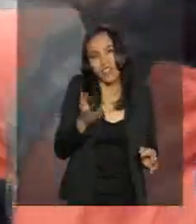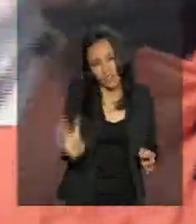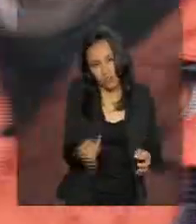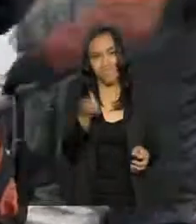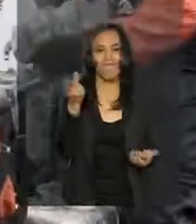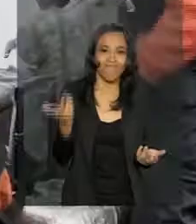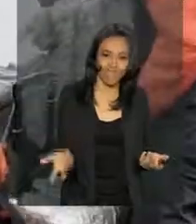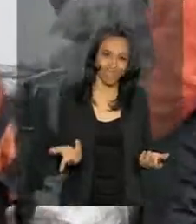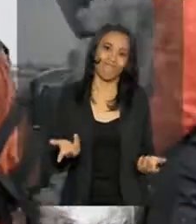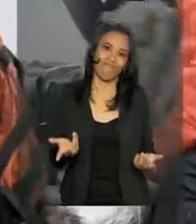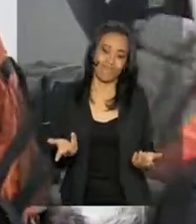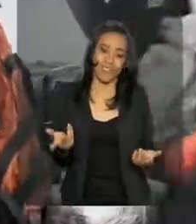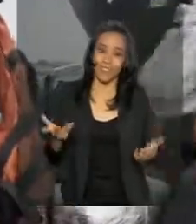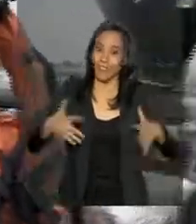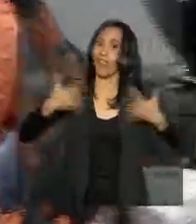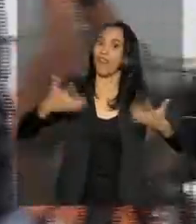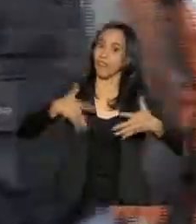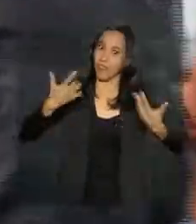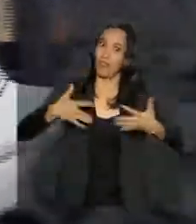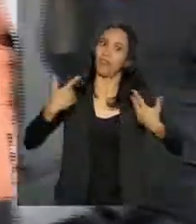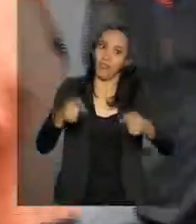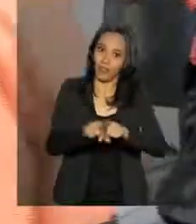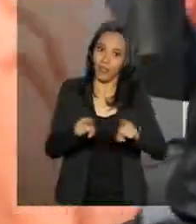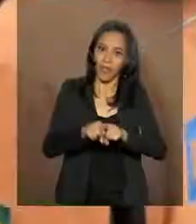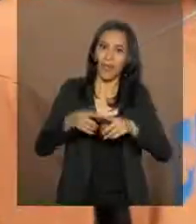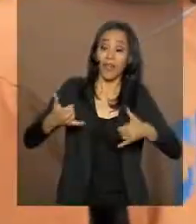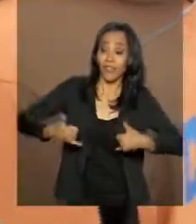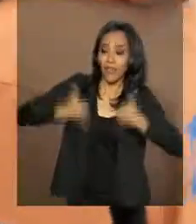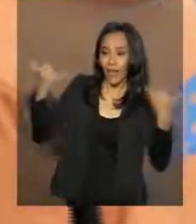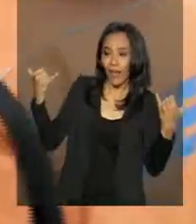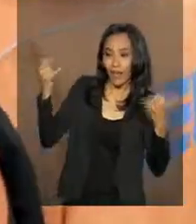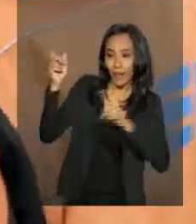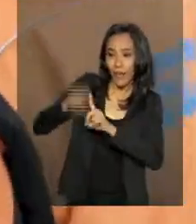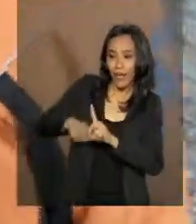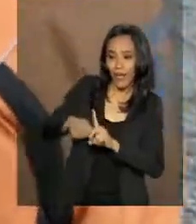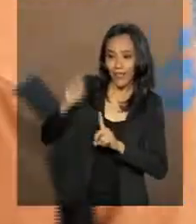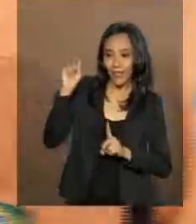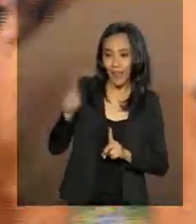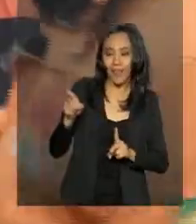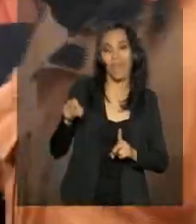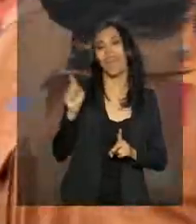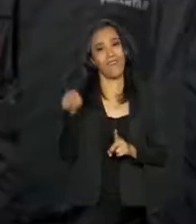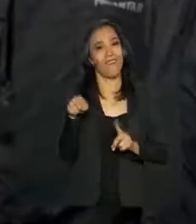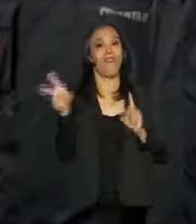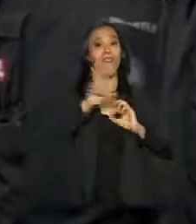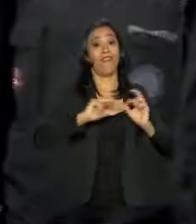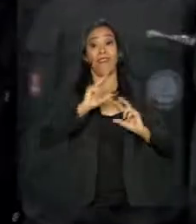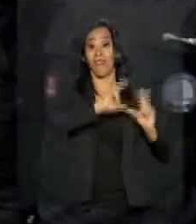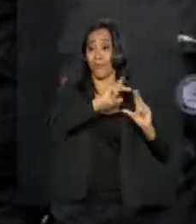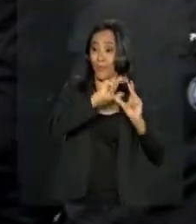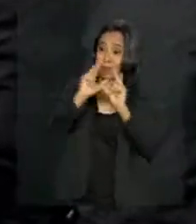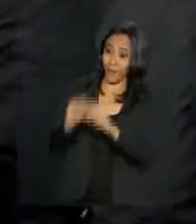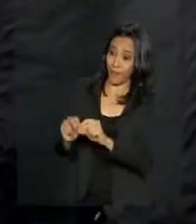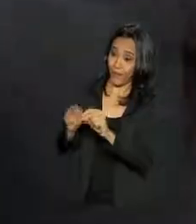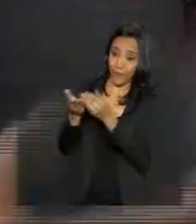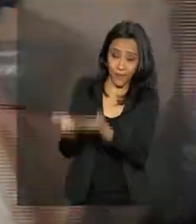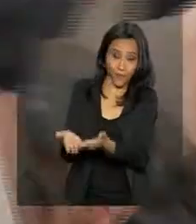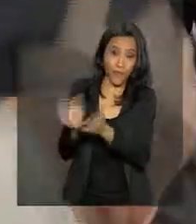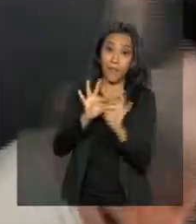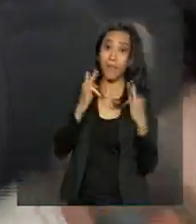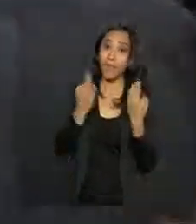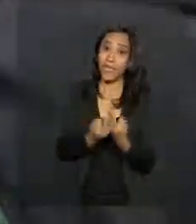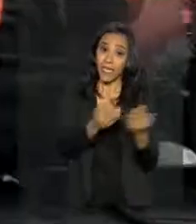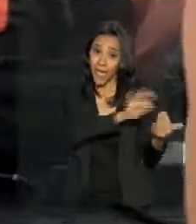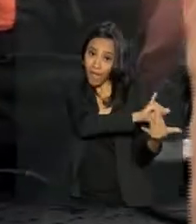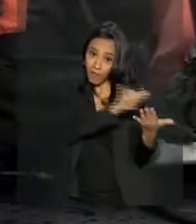de grande alegria, quando tinha aniversário antes do mês, recebia a mensagem dos familiares.